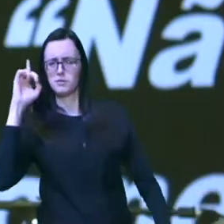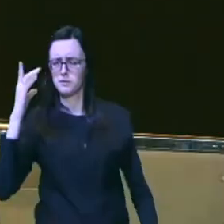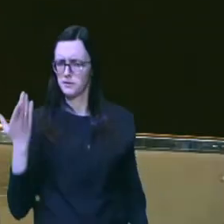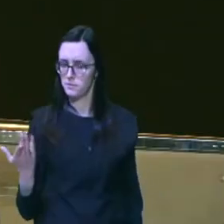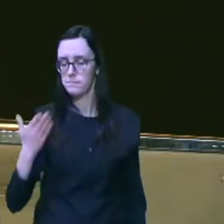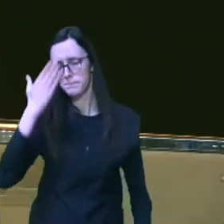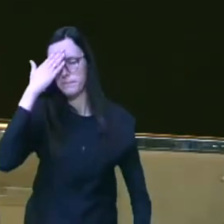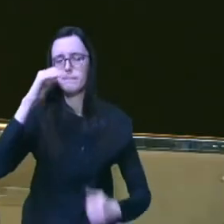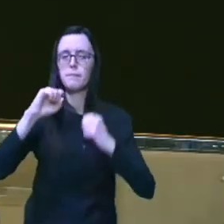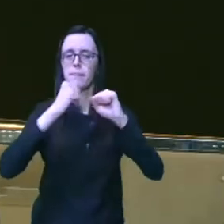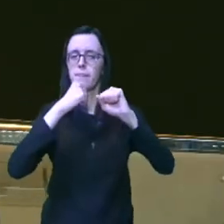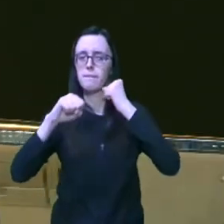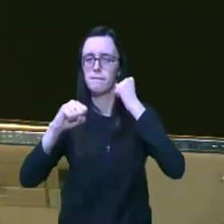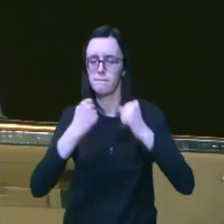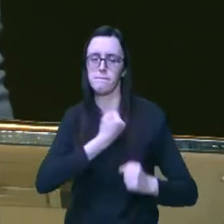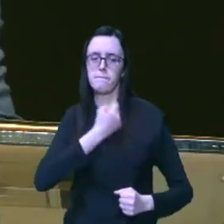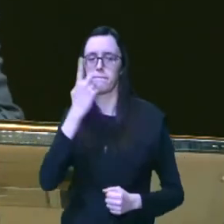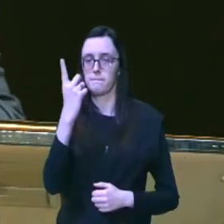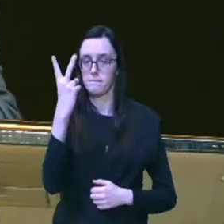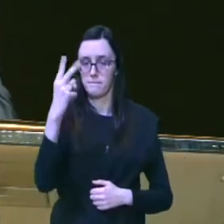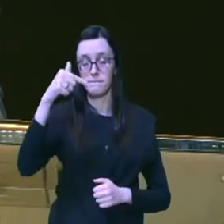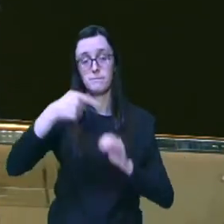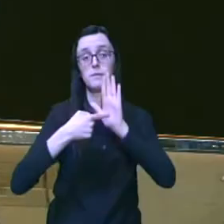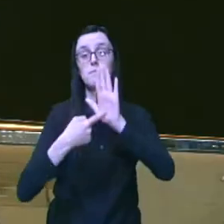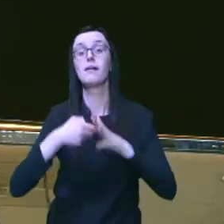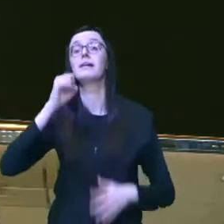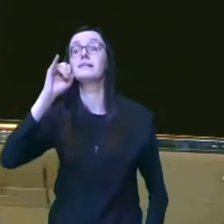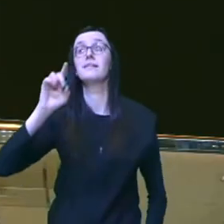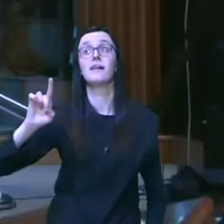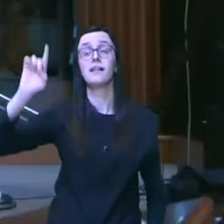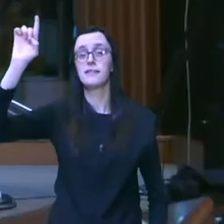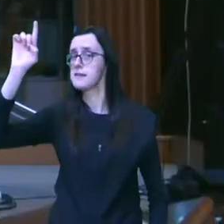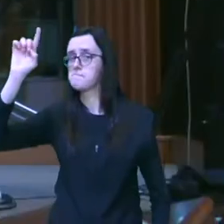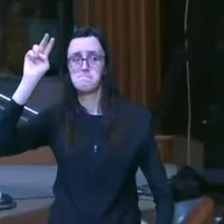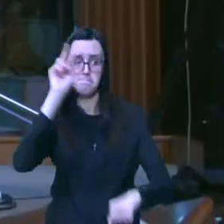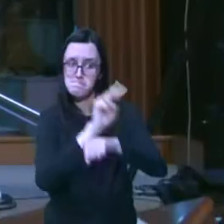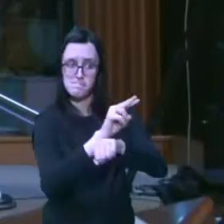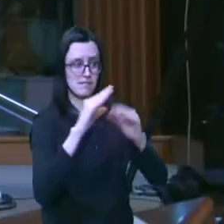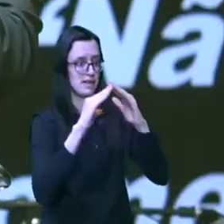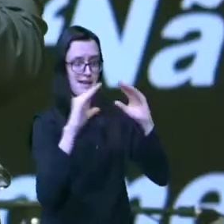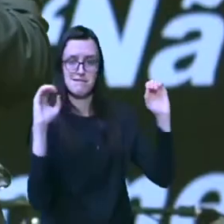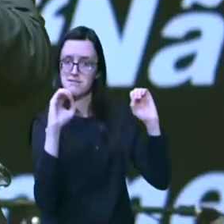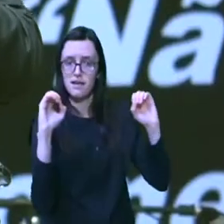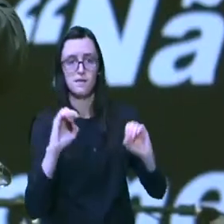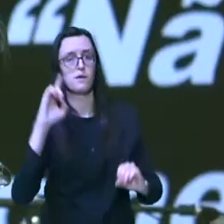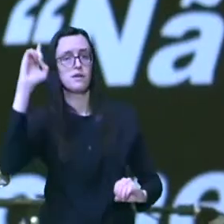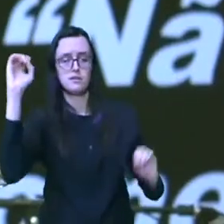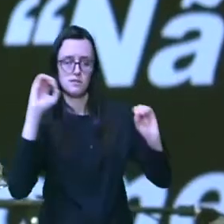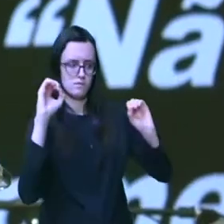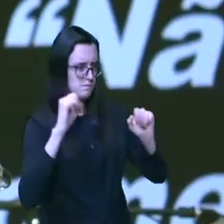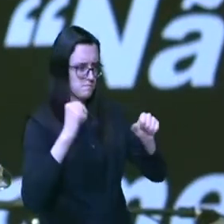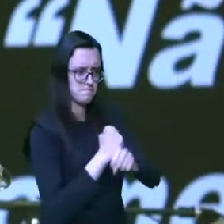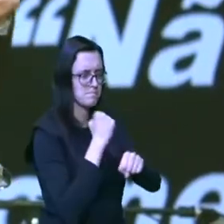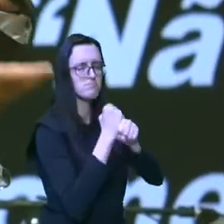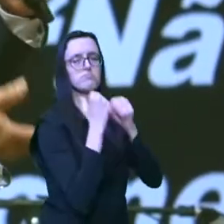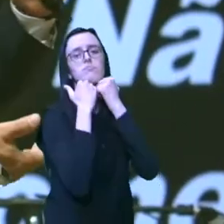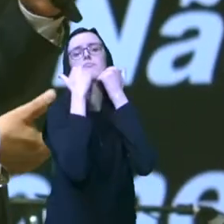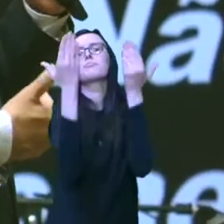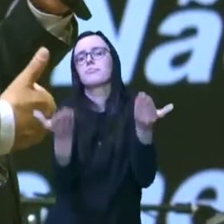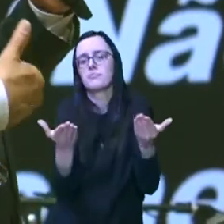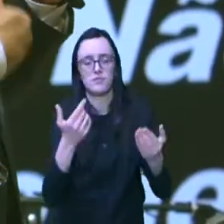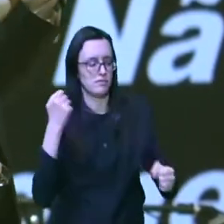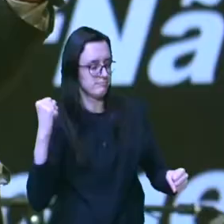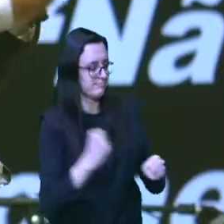127 vai dizer que se o Senhor não guardar a casa não construir a casa em vão trabalhos que